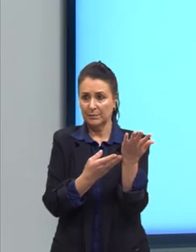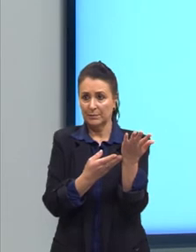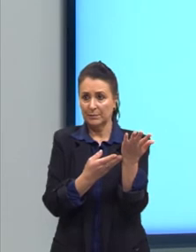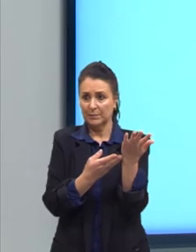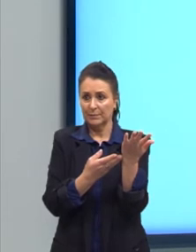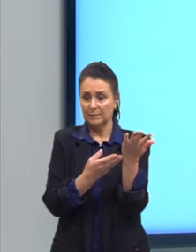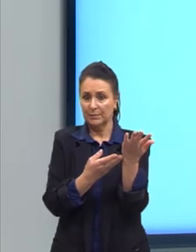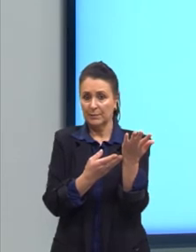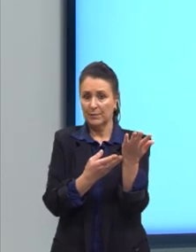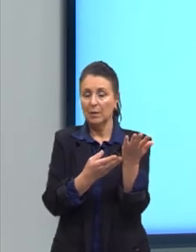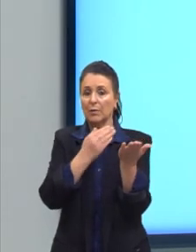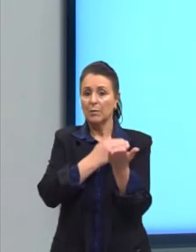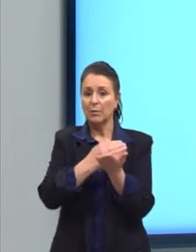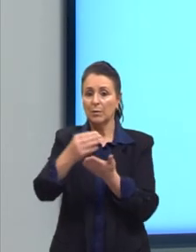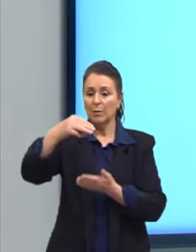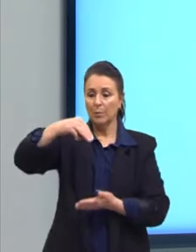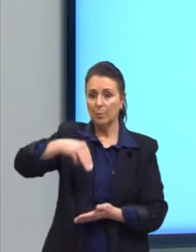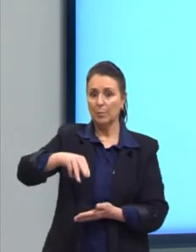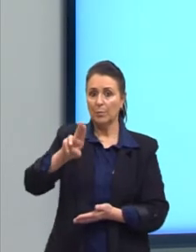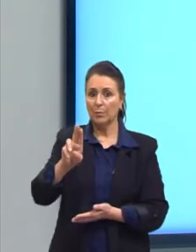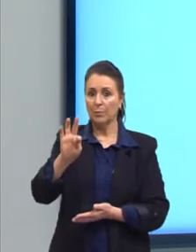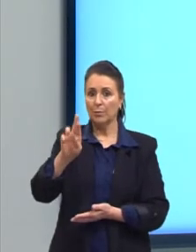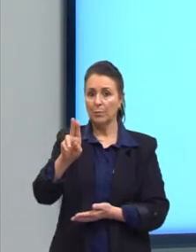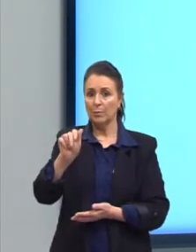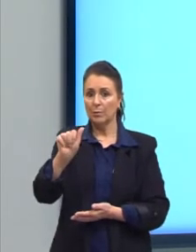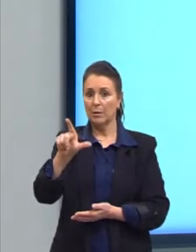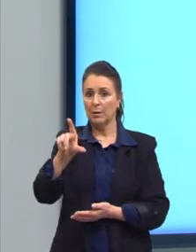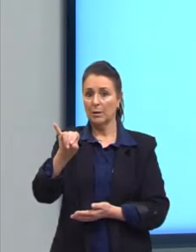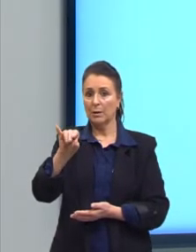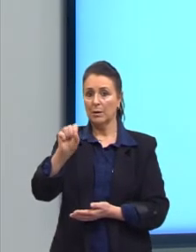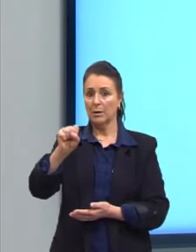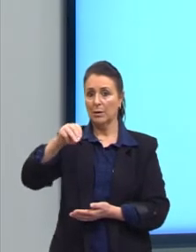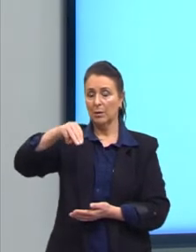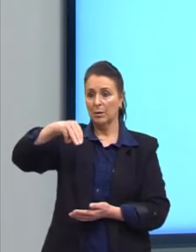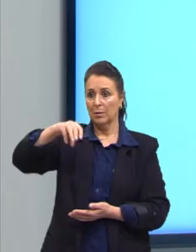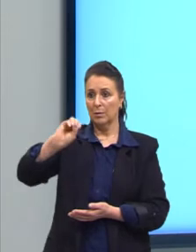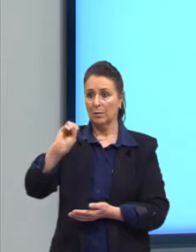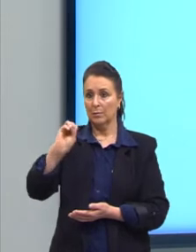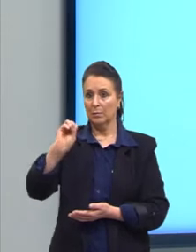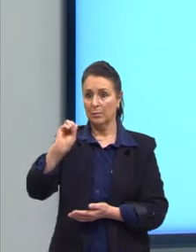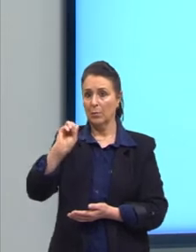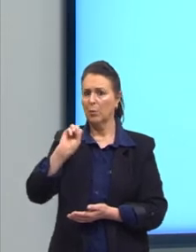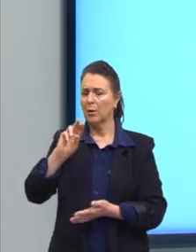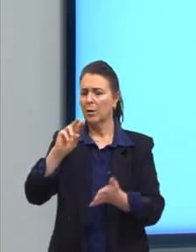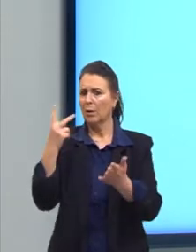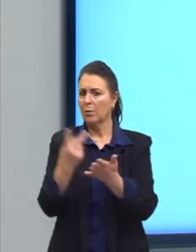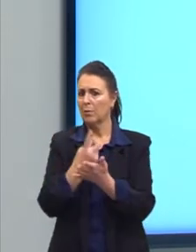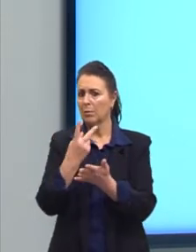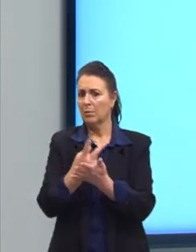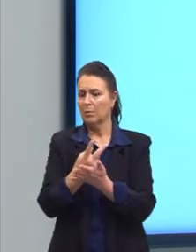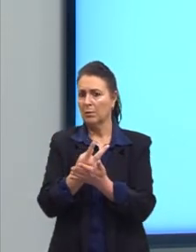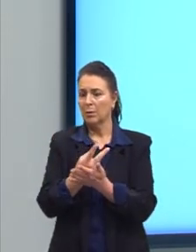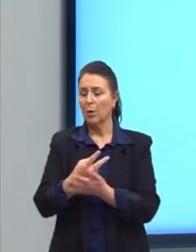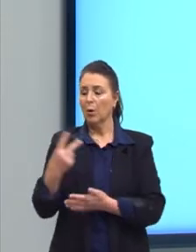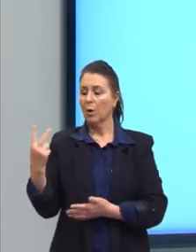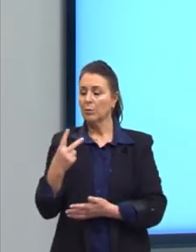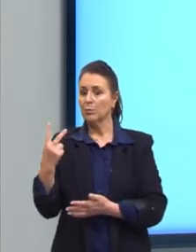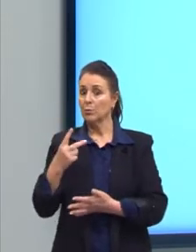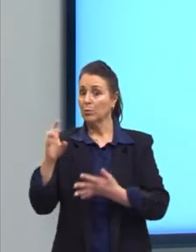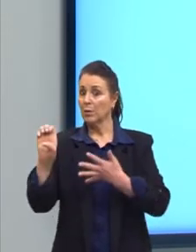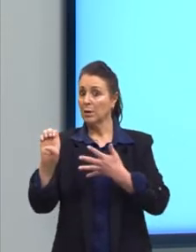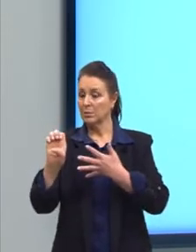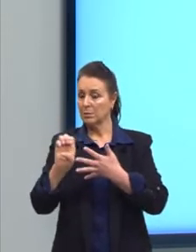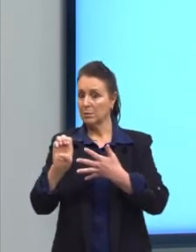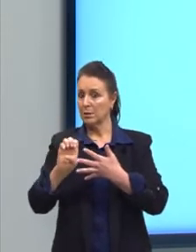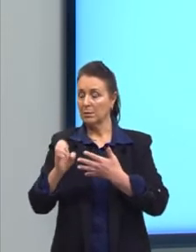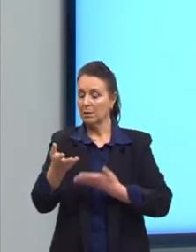Vamos começar pelo mutualismo. O que acontece aqui? Acontece quando ambas as espécies